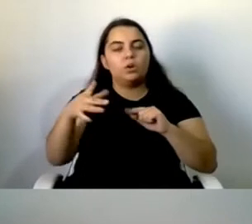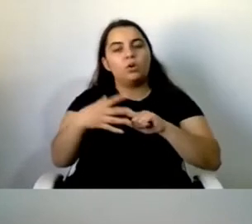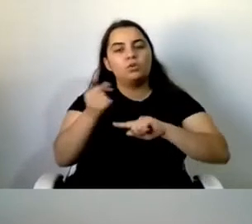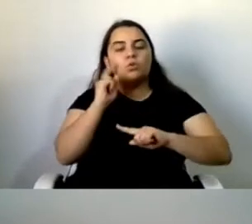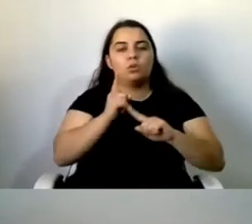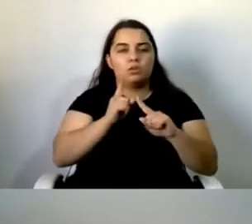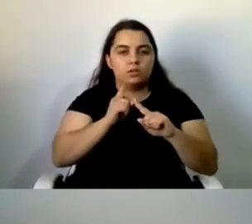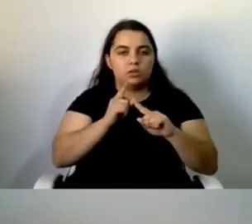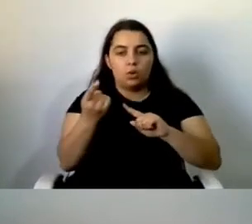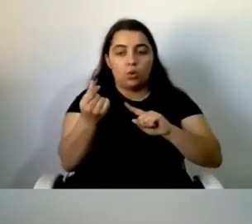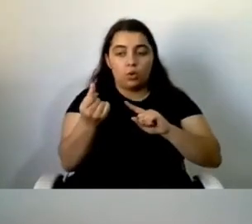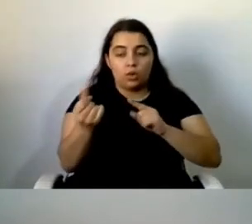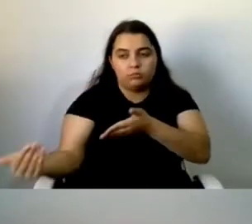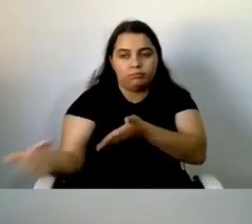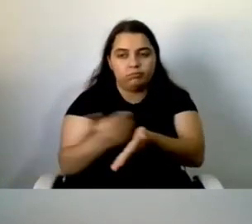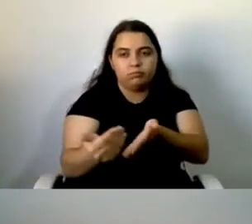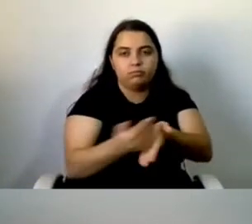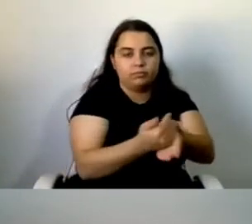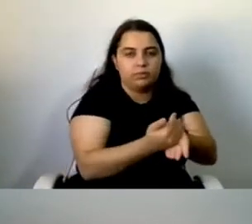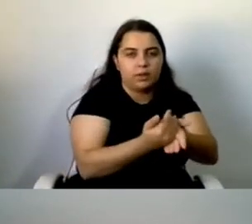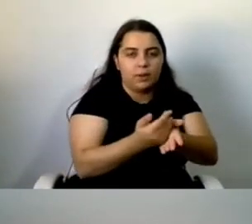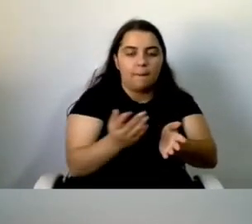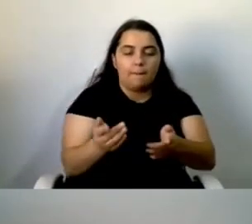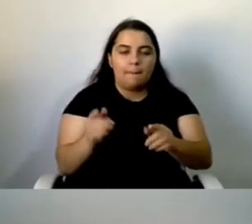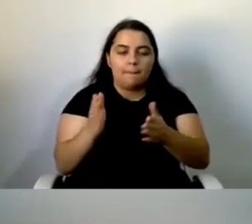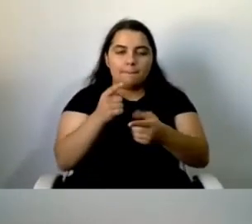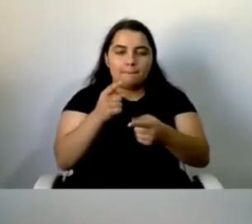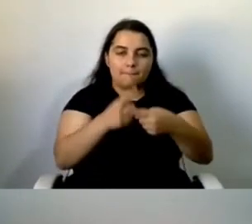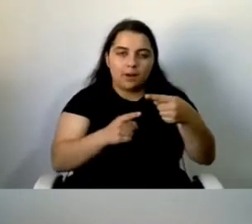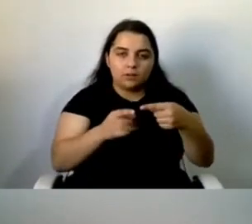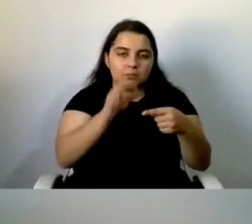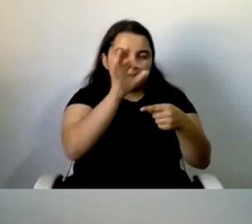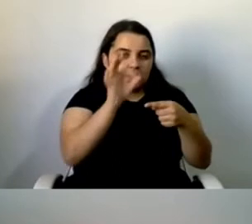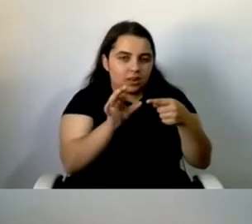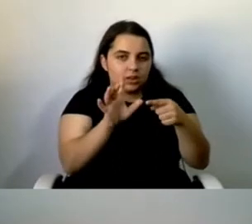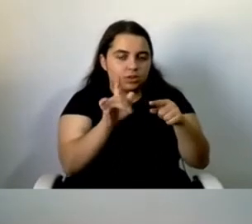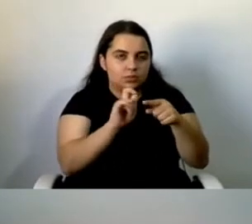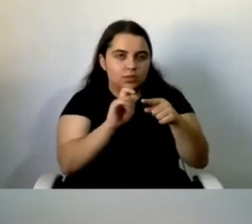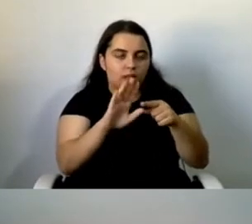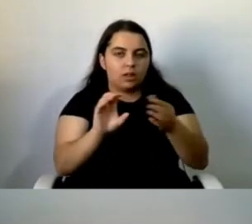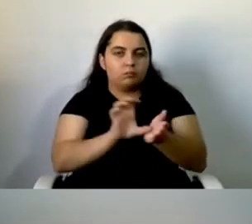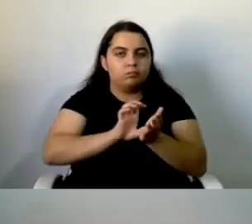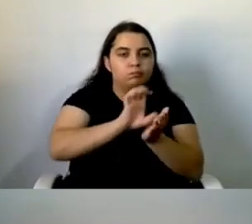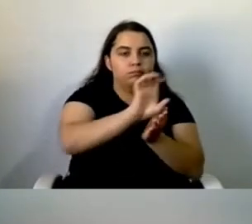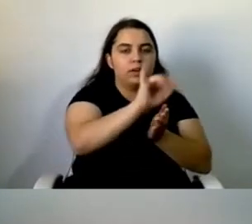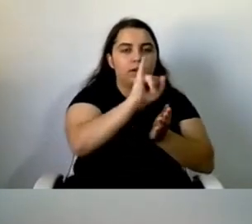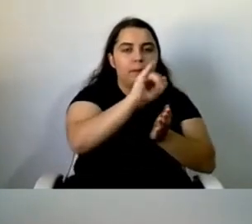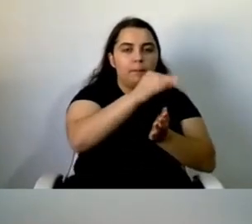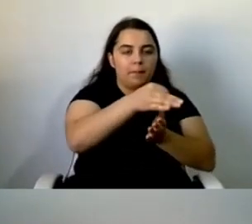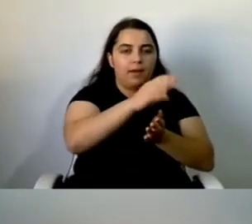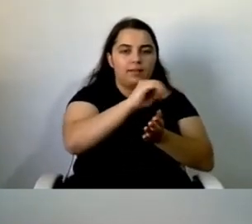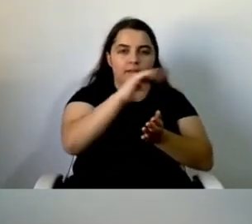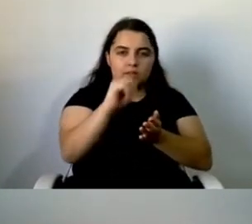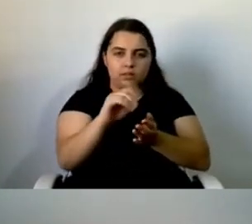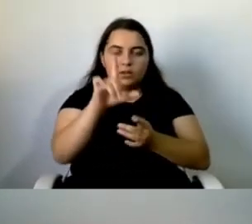angariadas com as provas, uma parte fosse designada, uma porcentagem designada às IPSS. Conseguiu ainda colocar